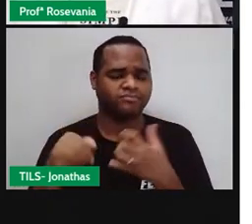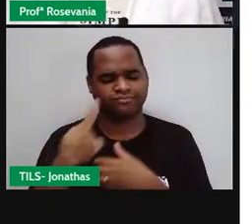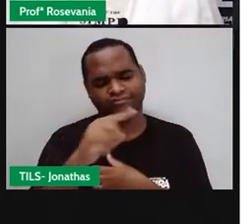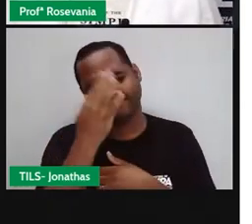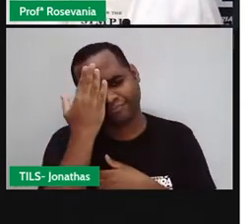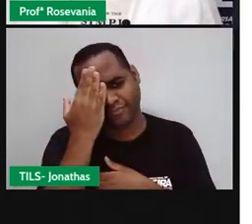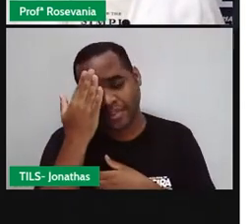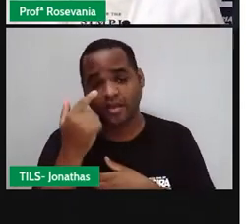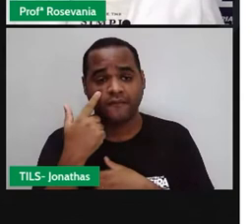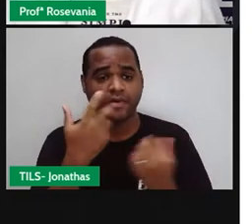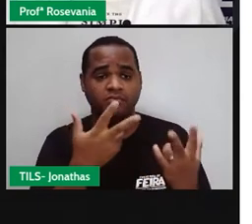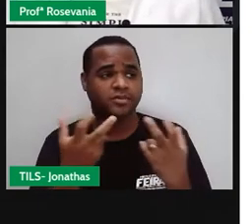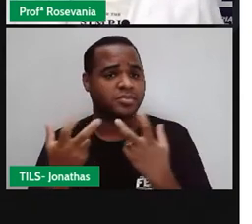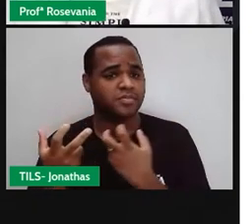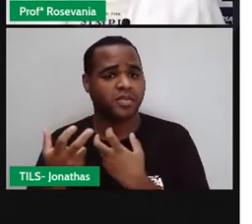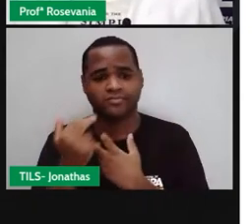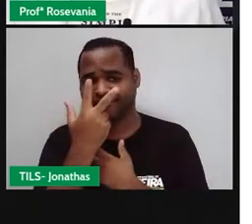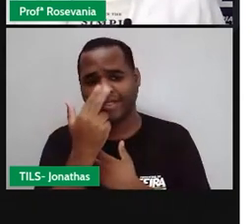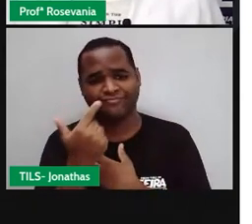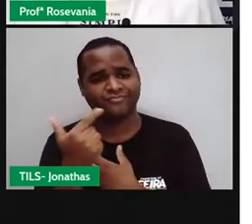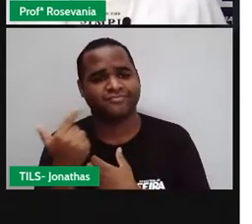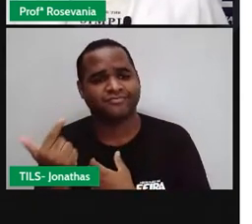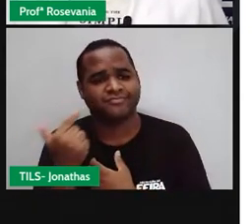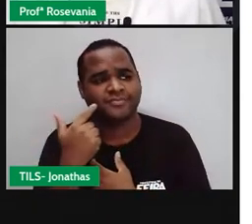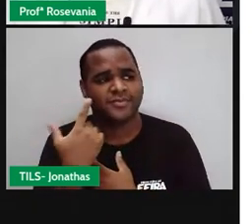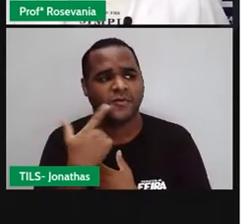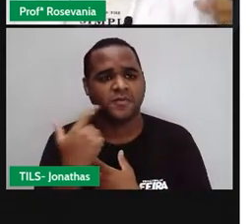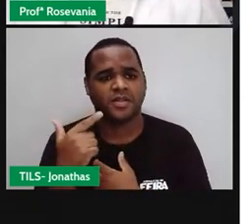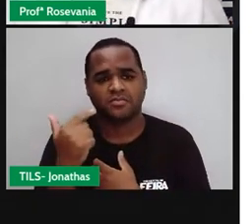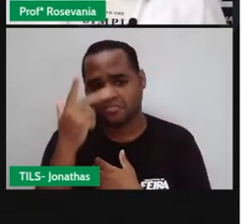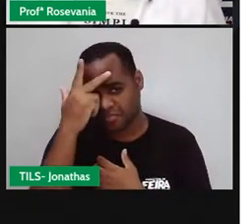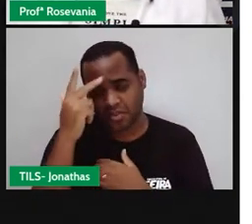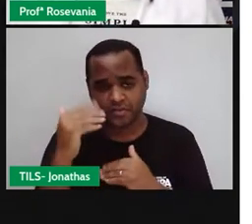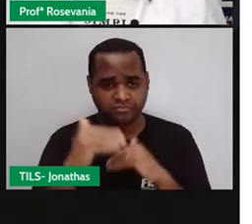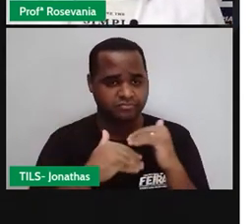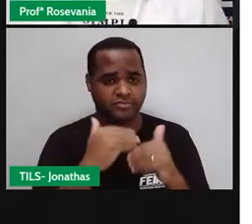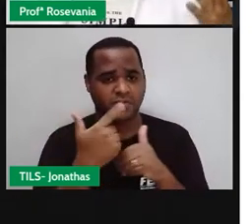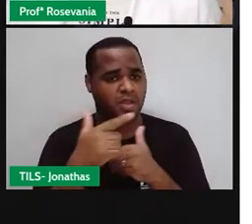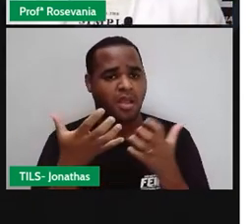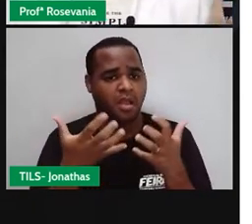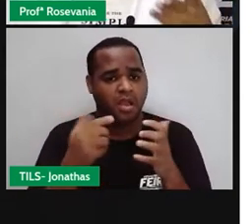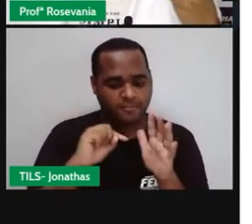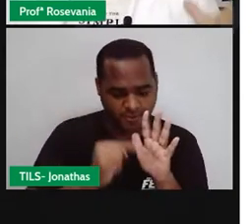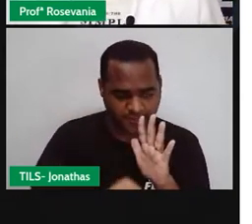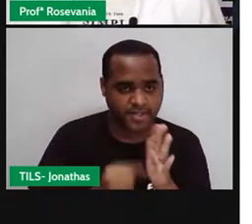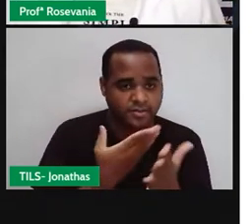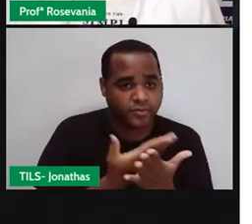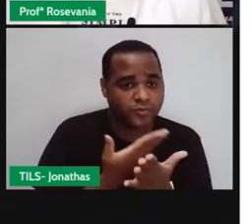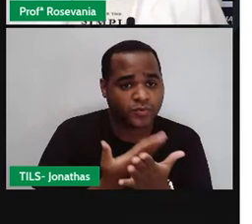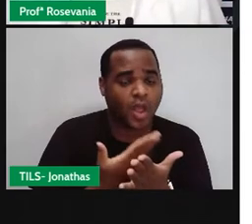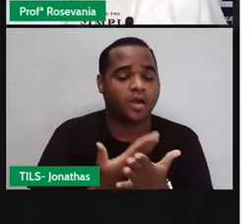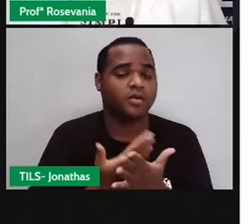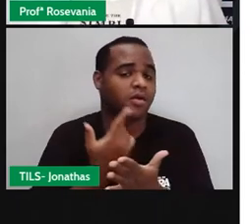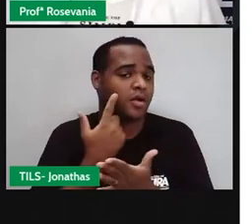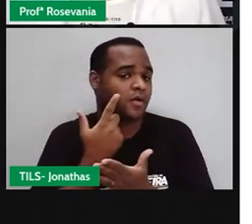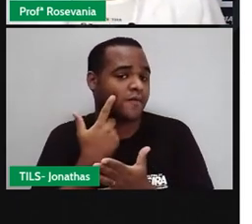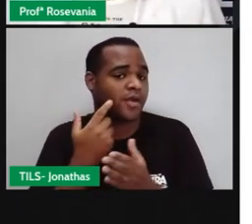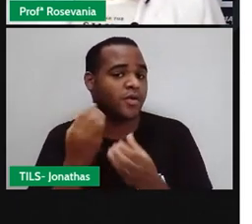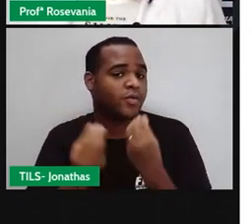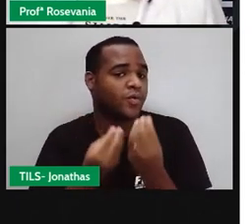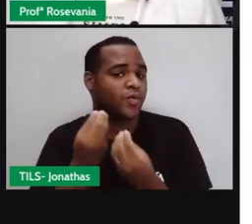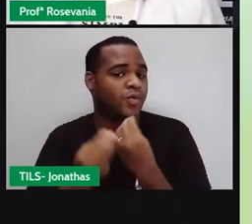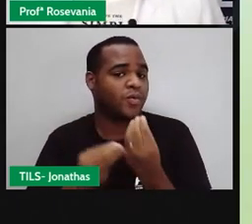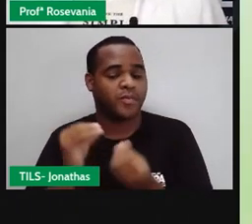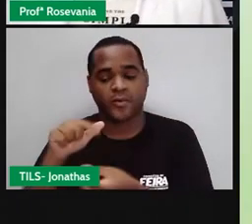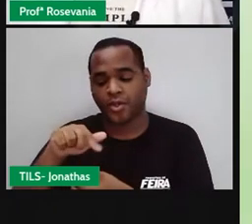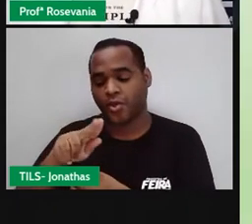tem visto pouca coisa referente, né, a isso, e se vocês quiserem até se aprofundar um pouquinho, poderia, a Helena, até a questão do protocolo de